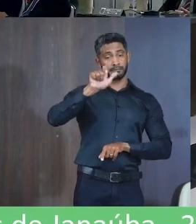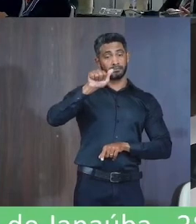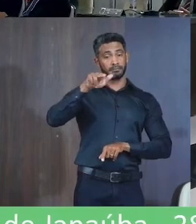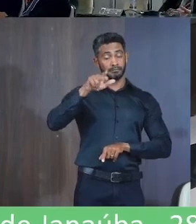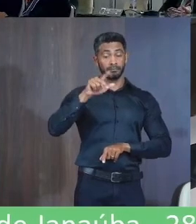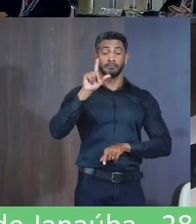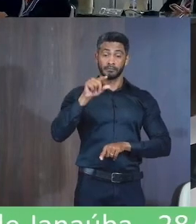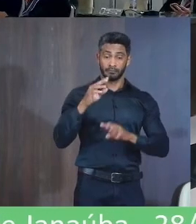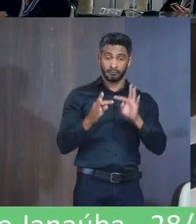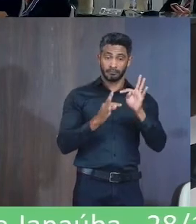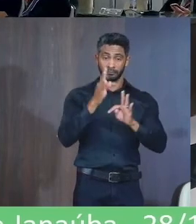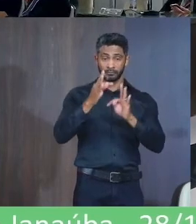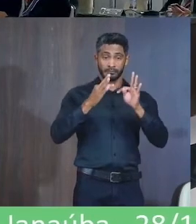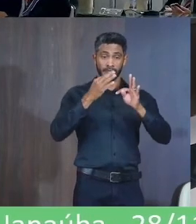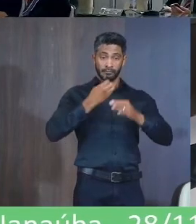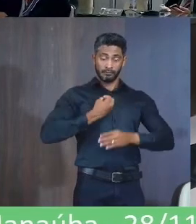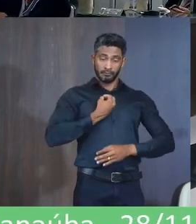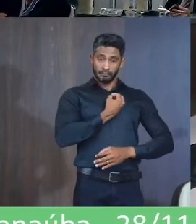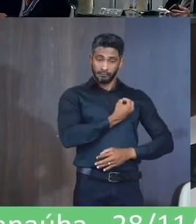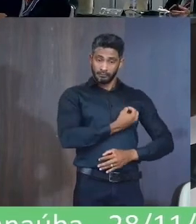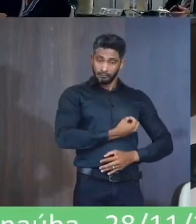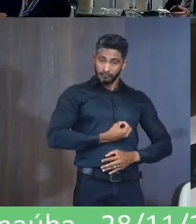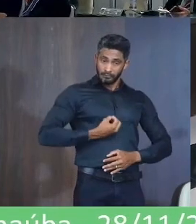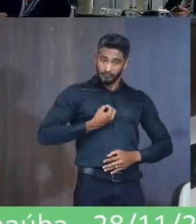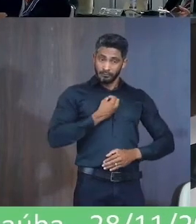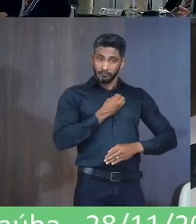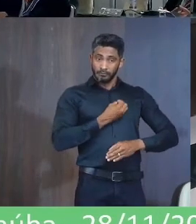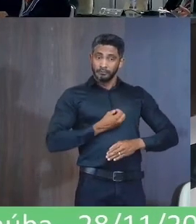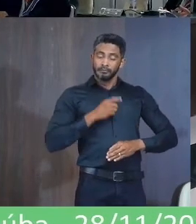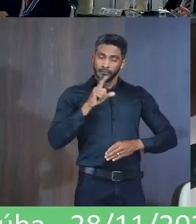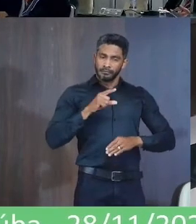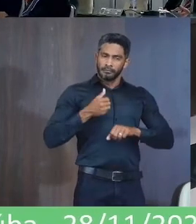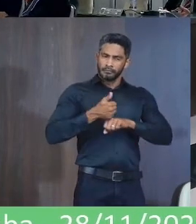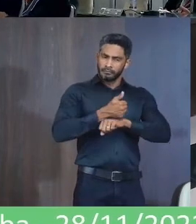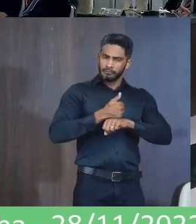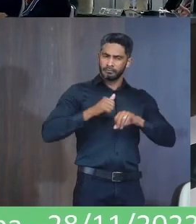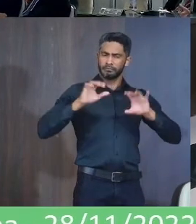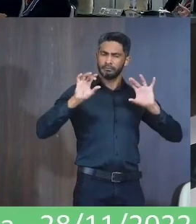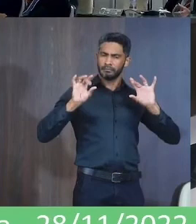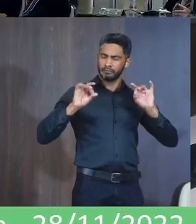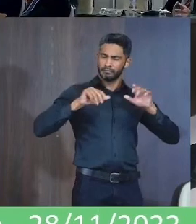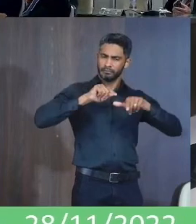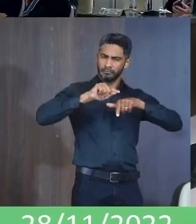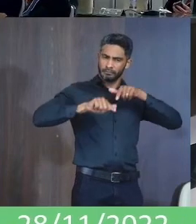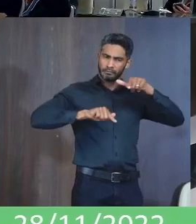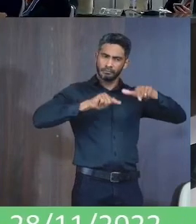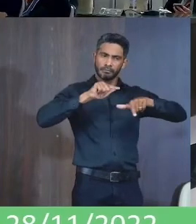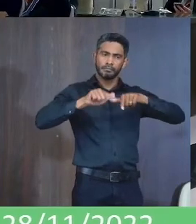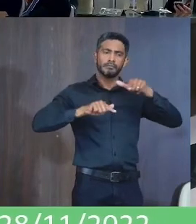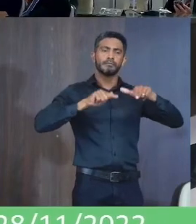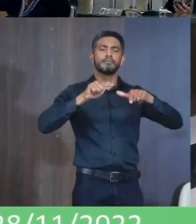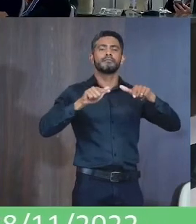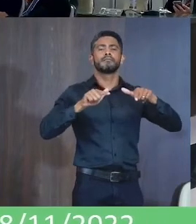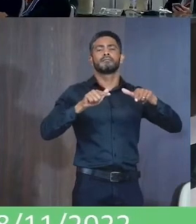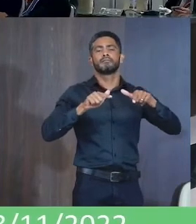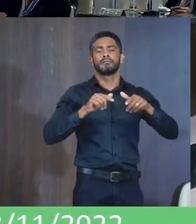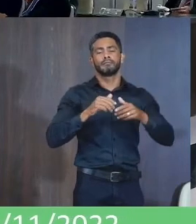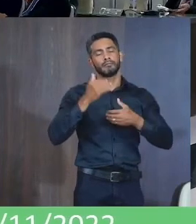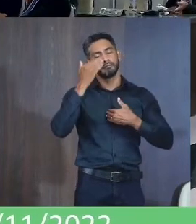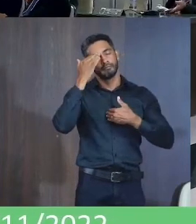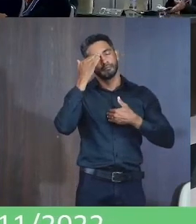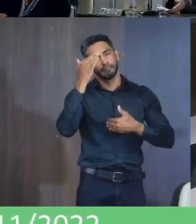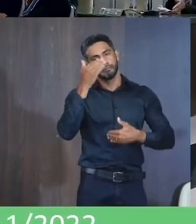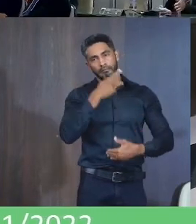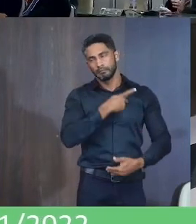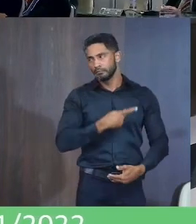radiologia É uma profissional Exemplar Que desenvolve Seu trabalho De forma Humanizada Muito